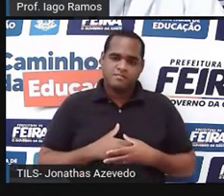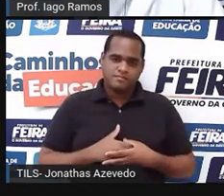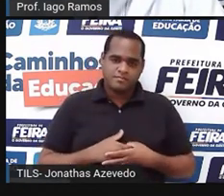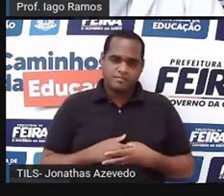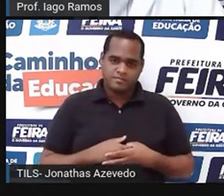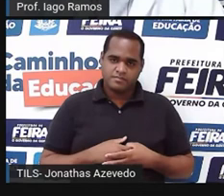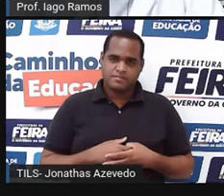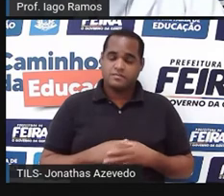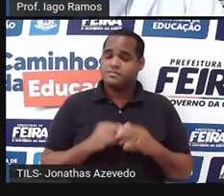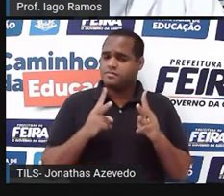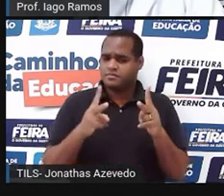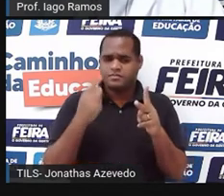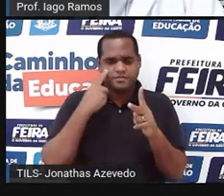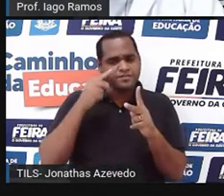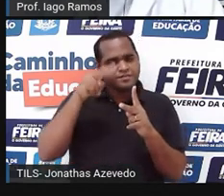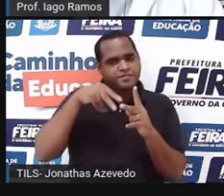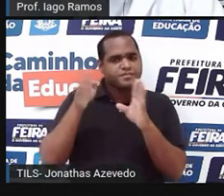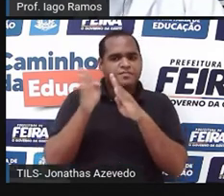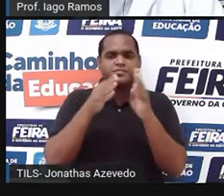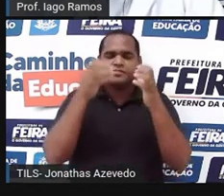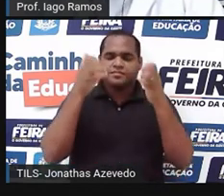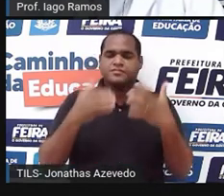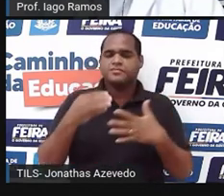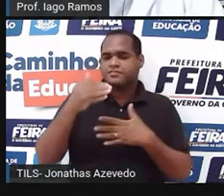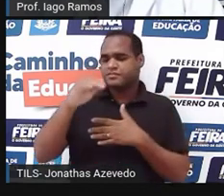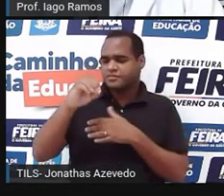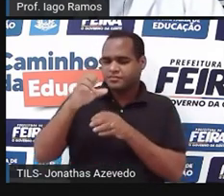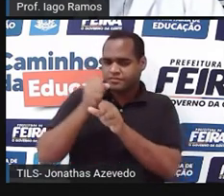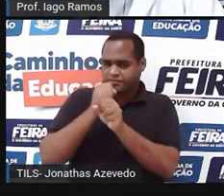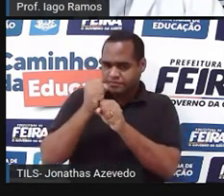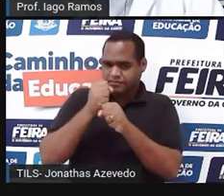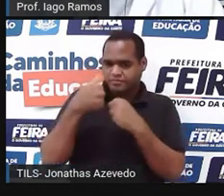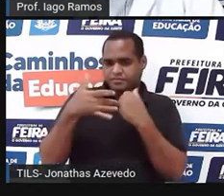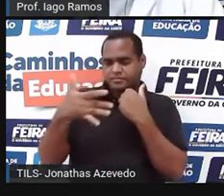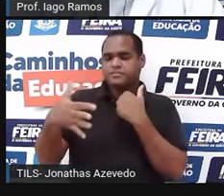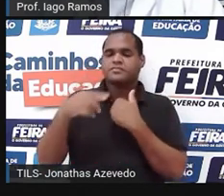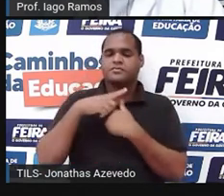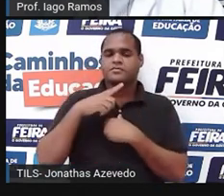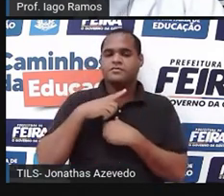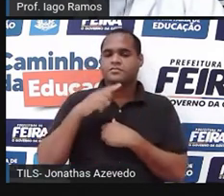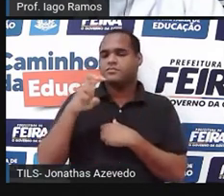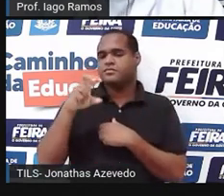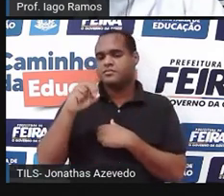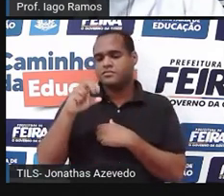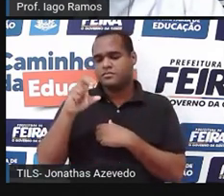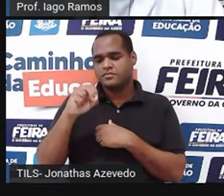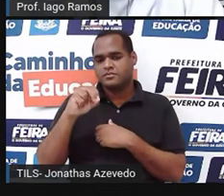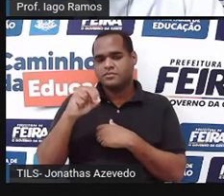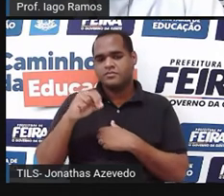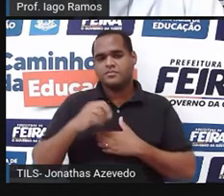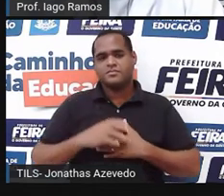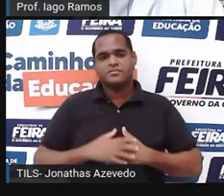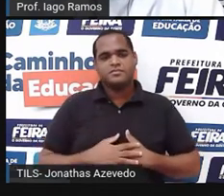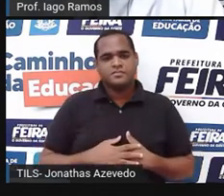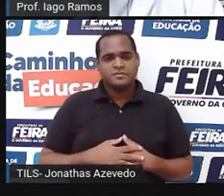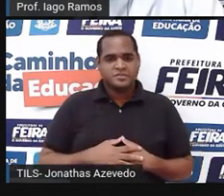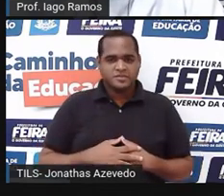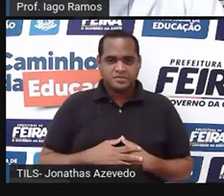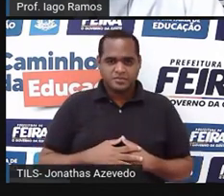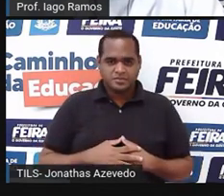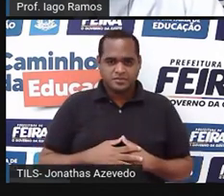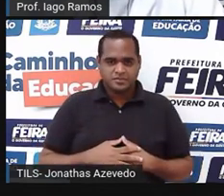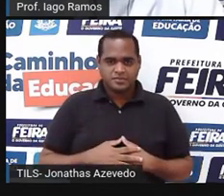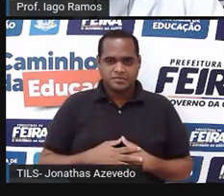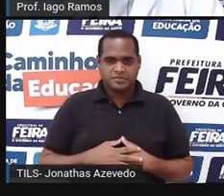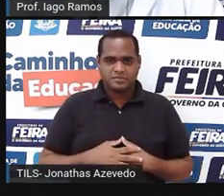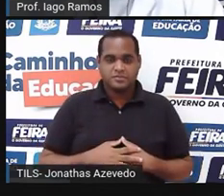Agora, continuando a ler, gente tem ali, ó. Aos 10 anos, a pessoa vai calçar 50? Aí a gente vai colocar